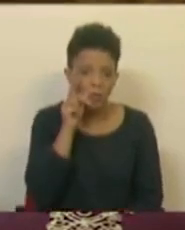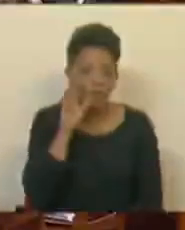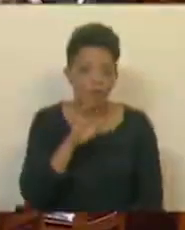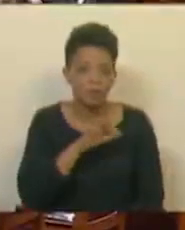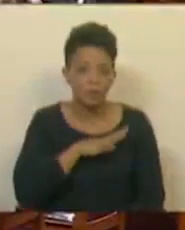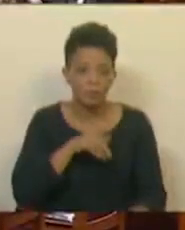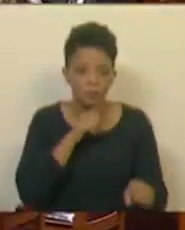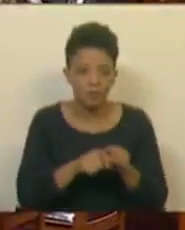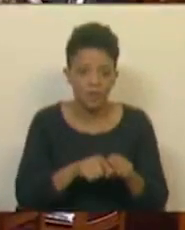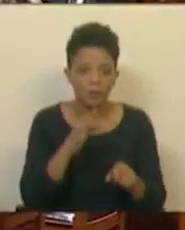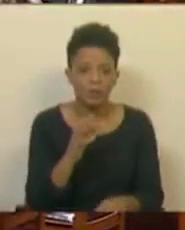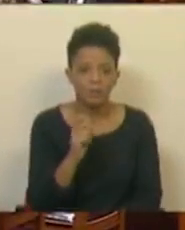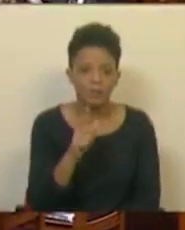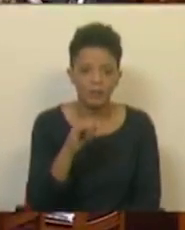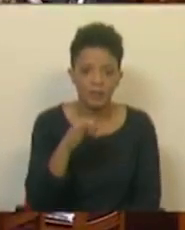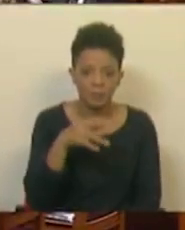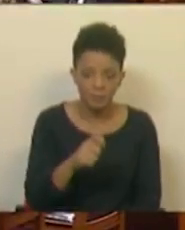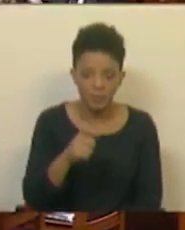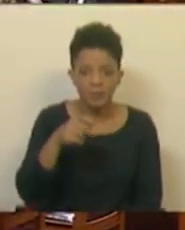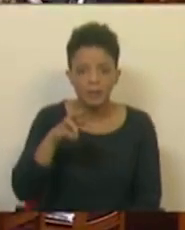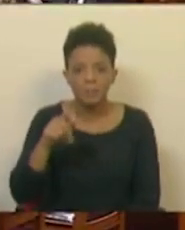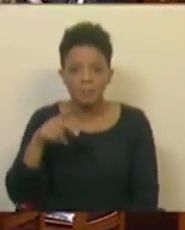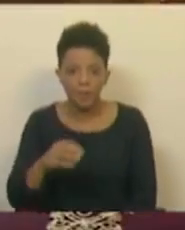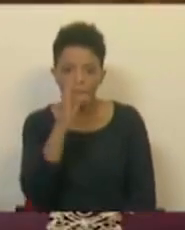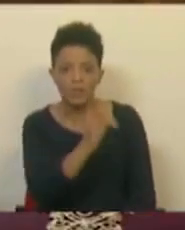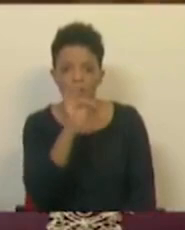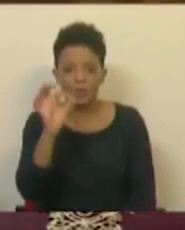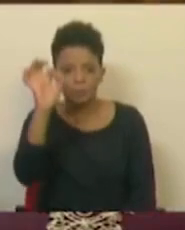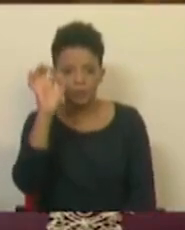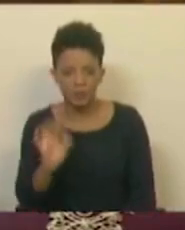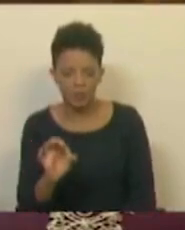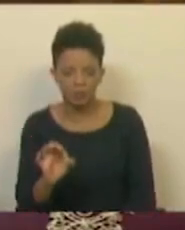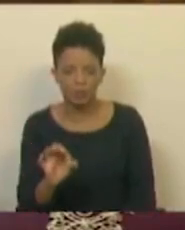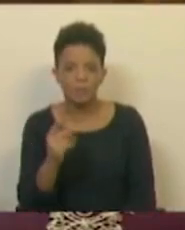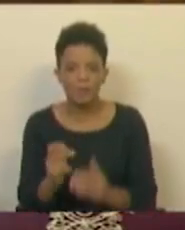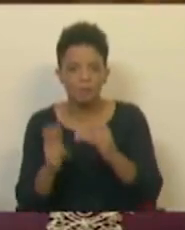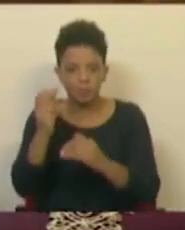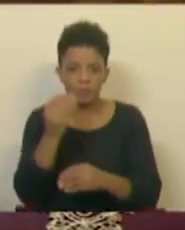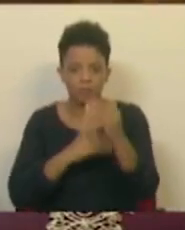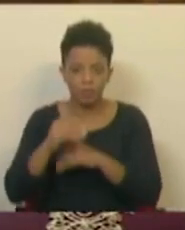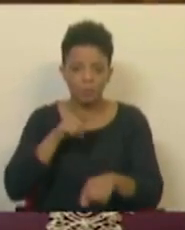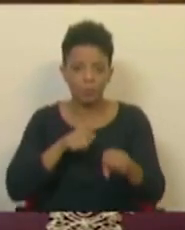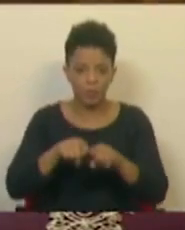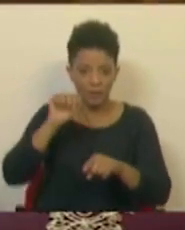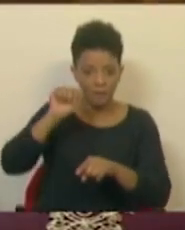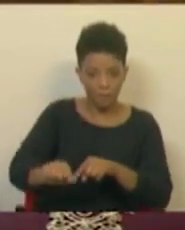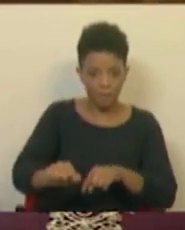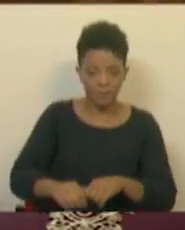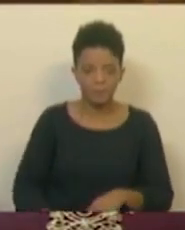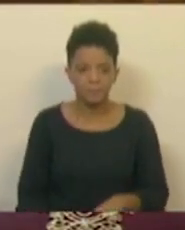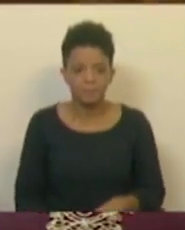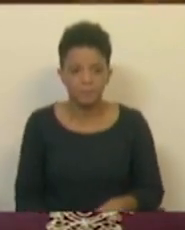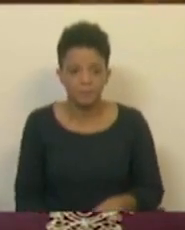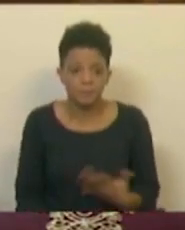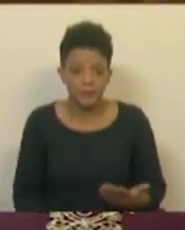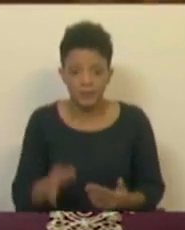Filipe de Mel, que tem 44% de inflação na alimentação, 44% as suas políticas, e